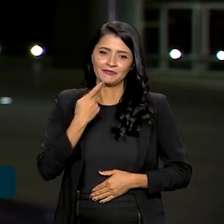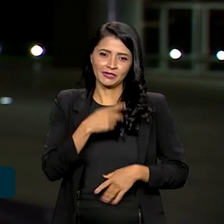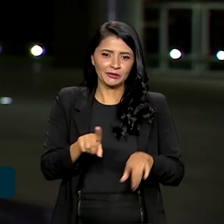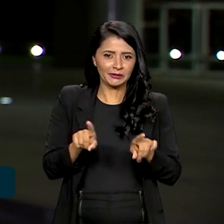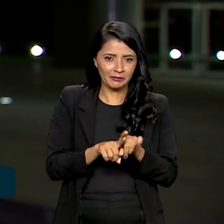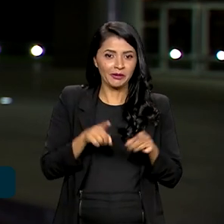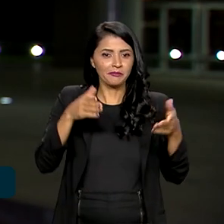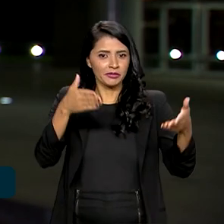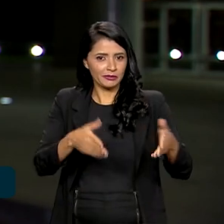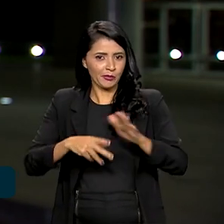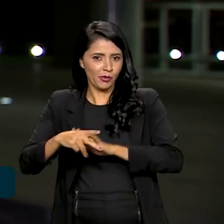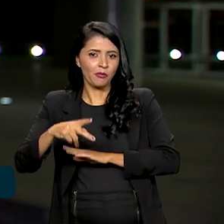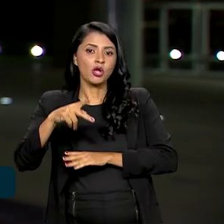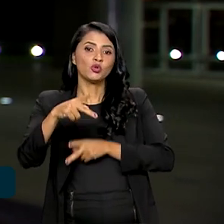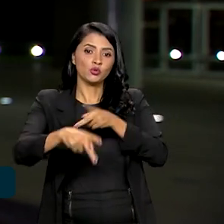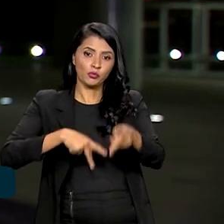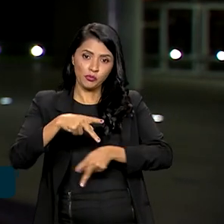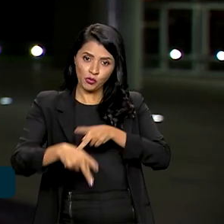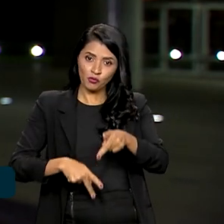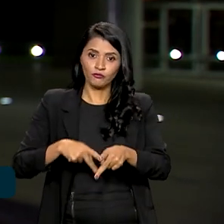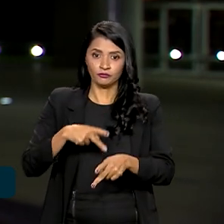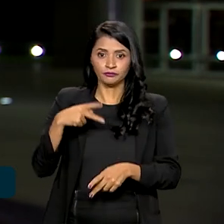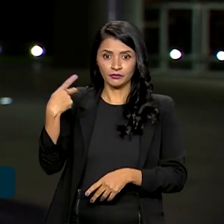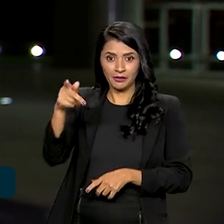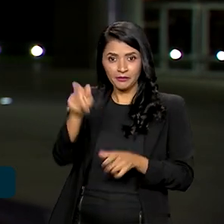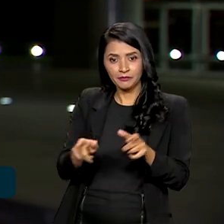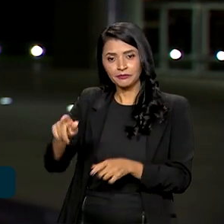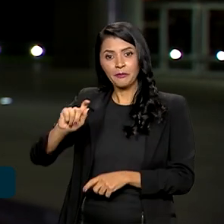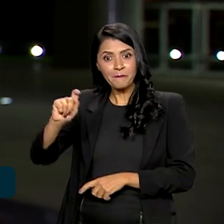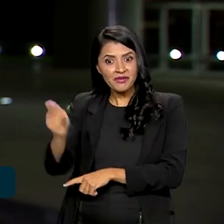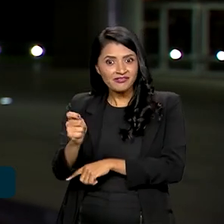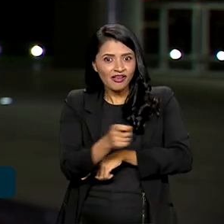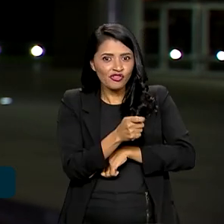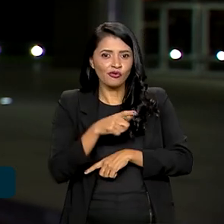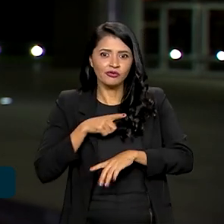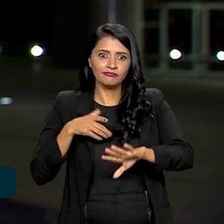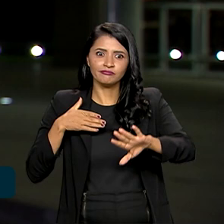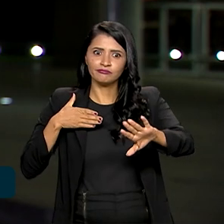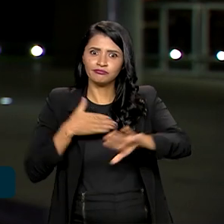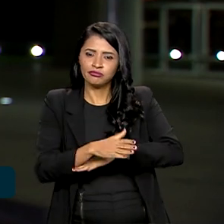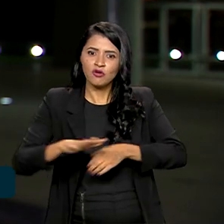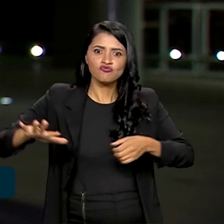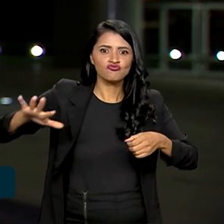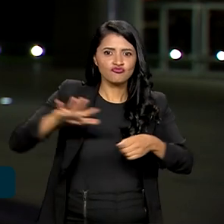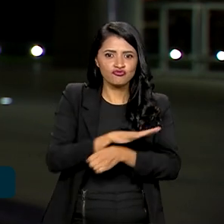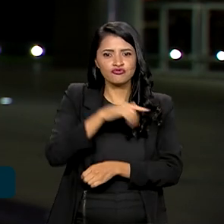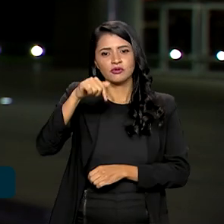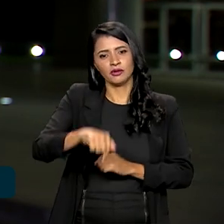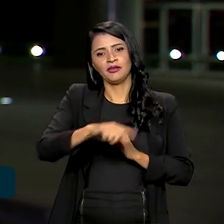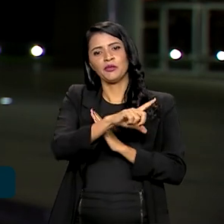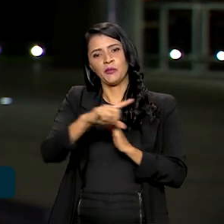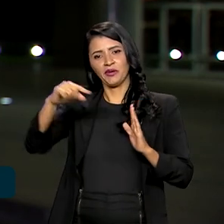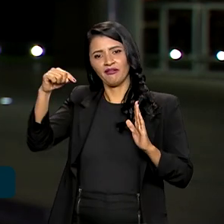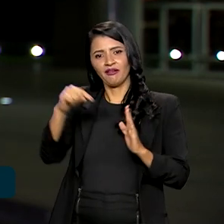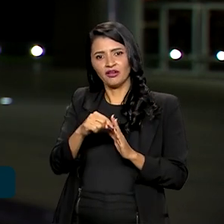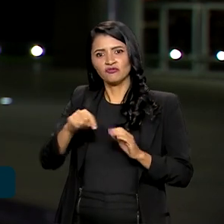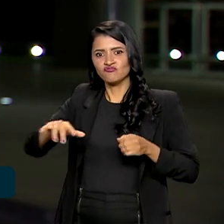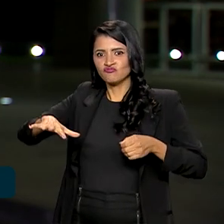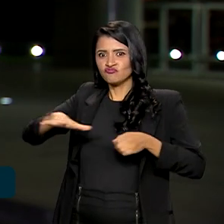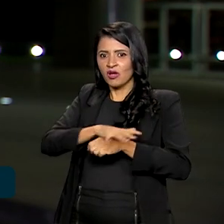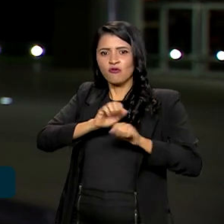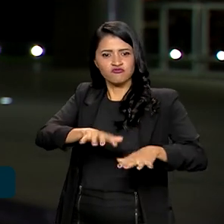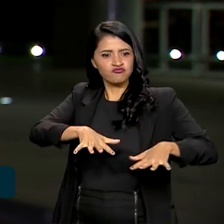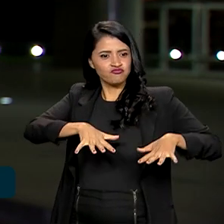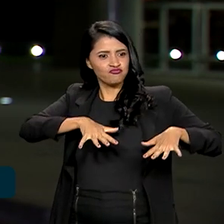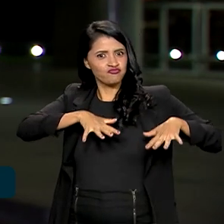em participação popular, os pescadores compareceram em peso hoje aqui no Palácio do Planalto, lotaram